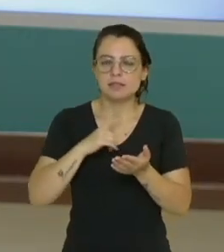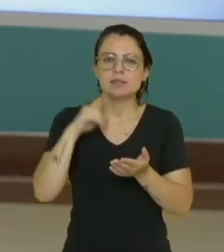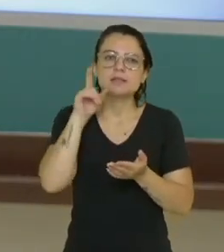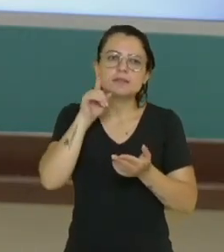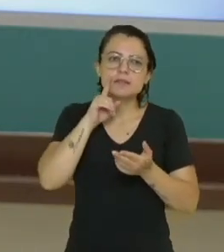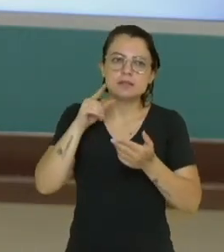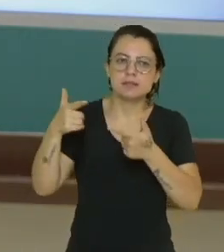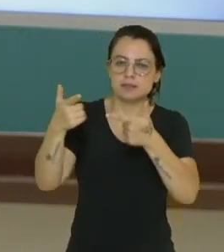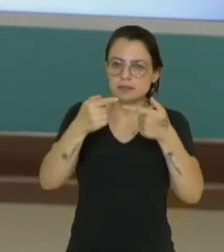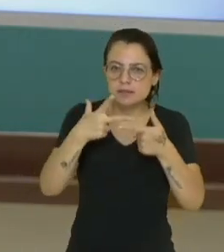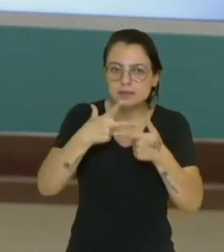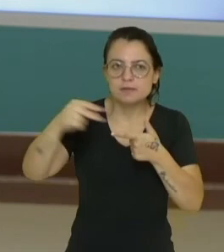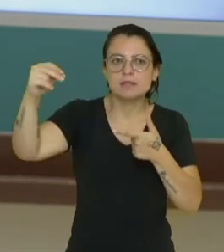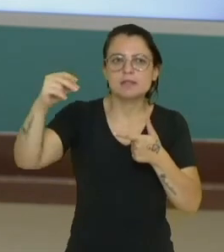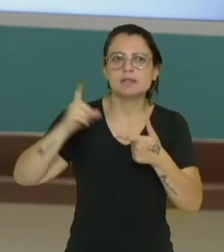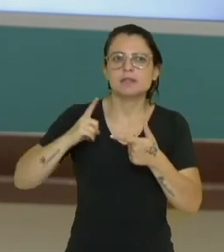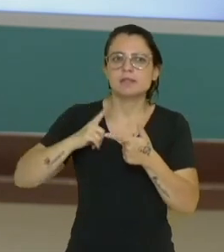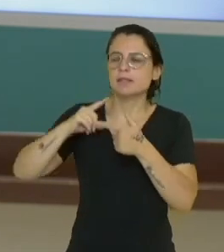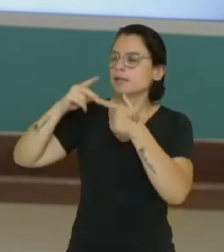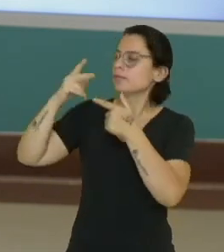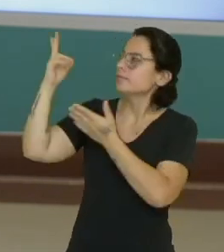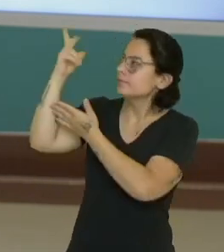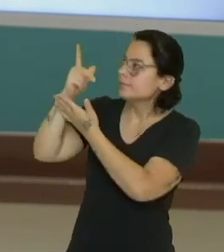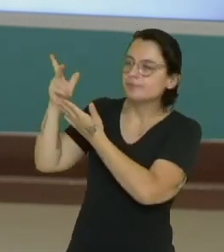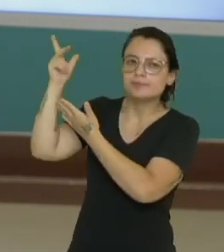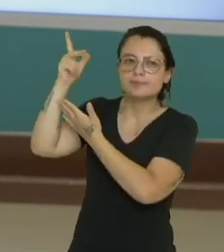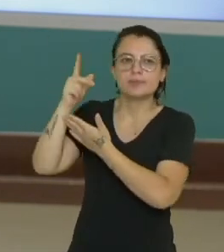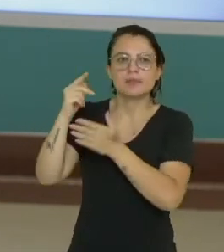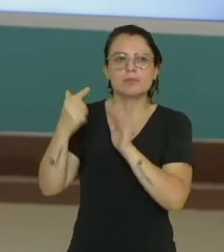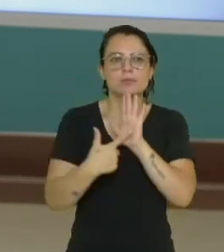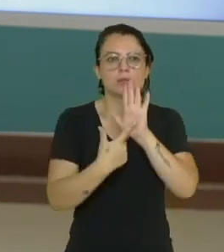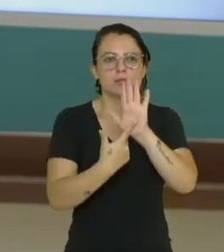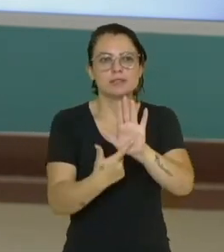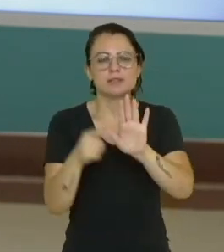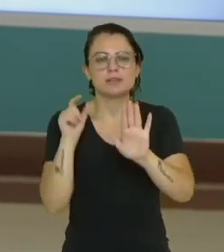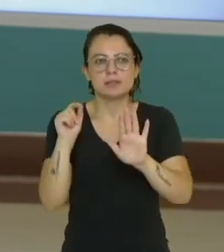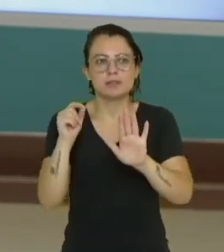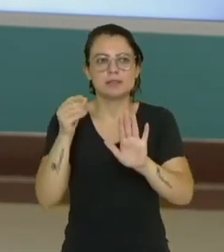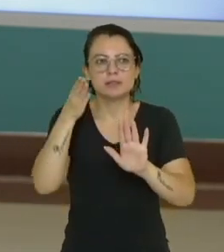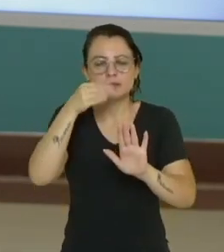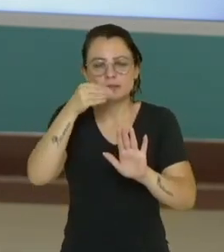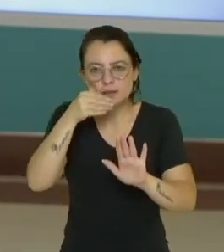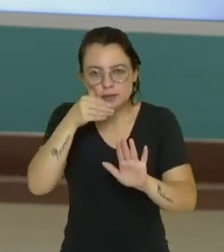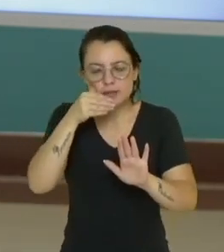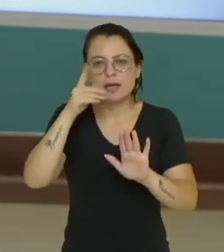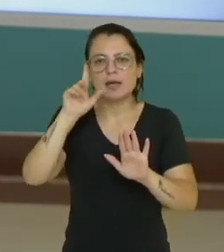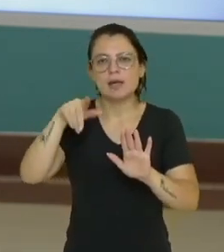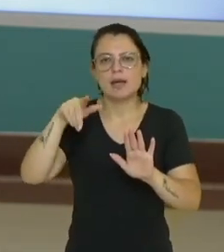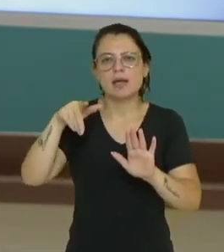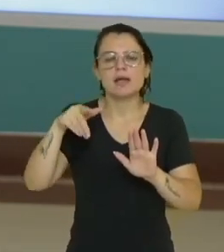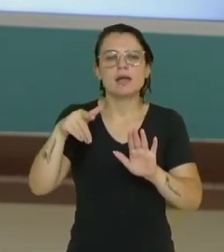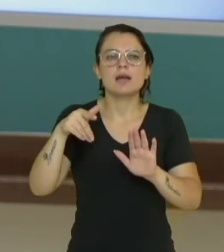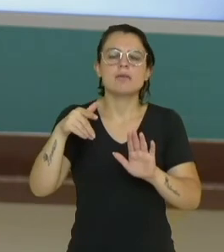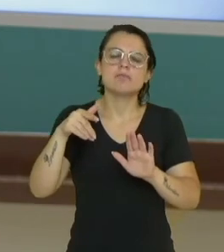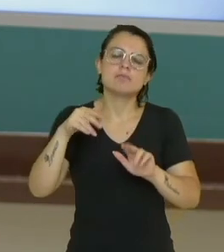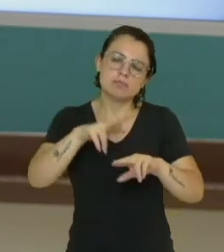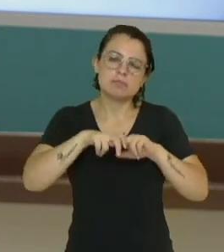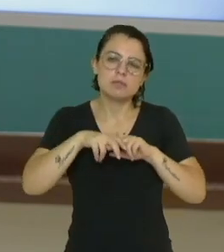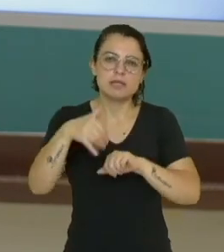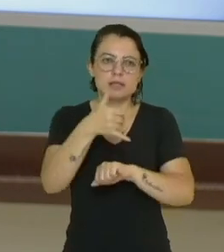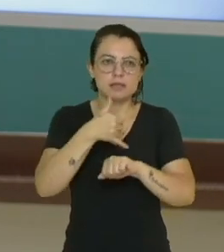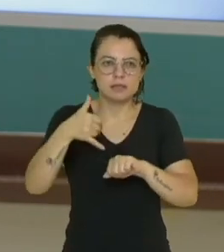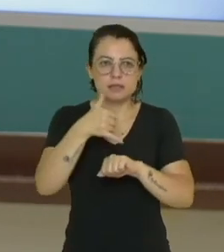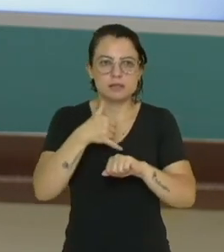guerra, né, e aqui tem uma charge ilustrando aí que, realmente, né, o interesse por trás era um motivo econômico, né, a questão do petróleo.